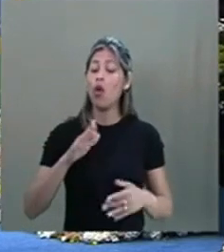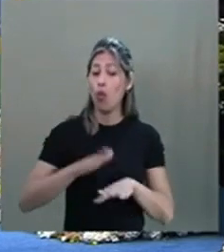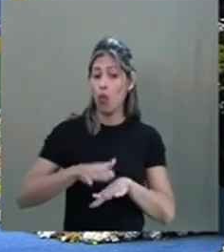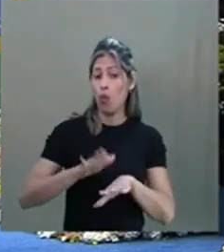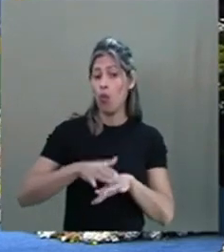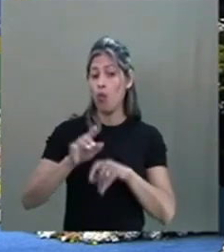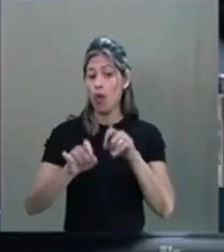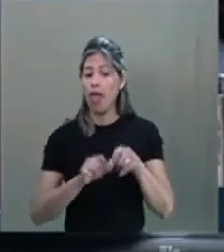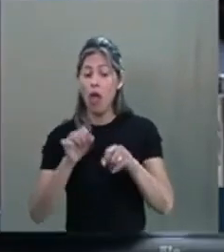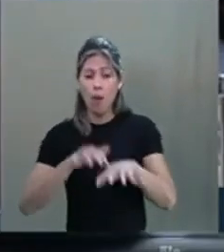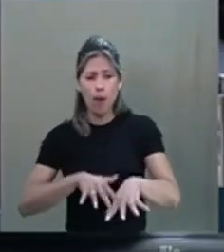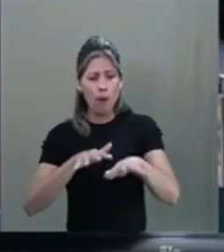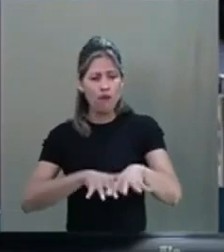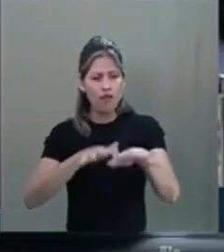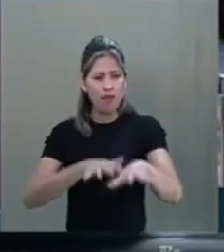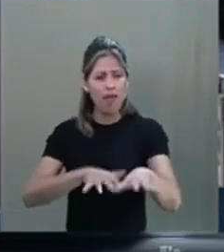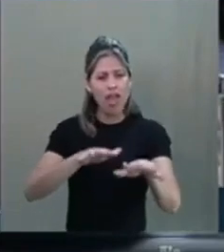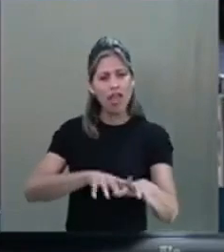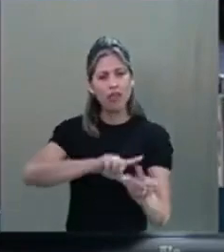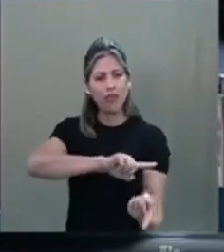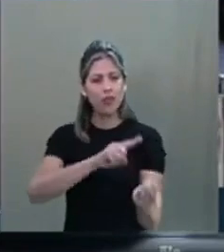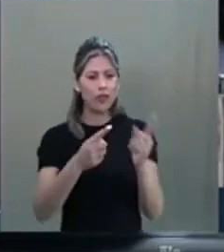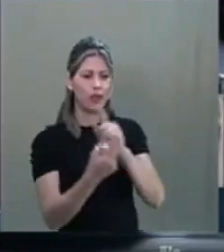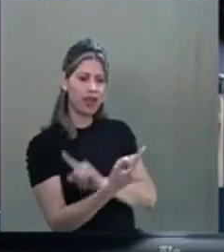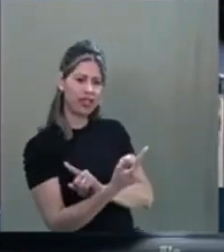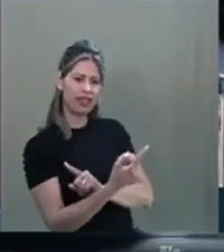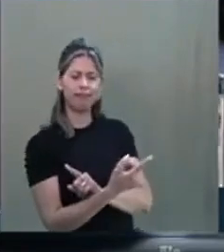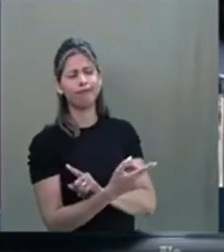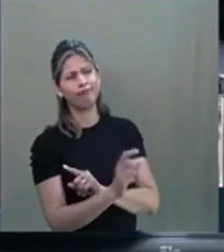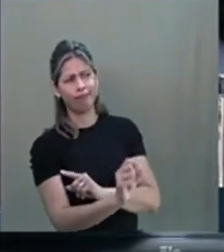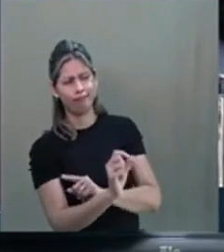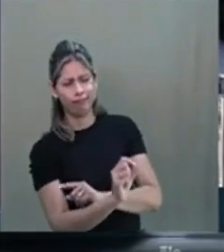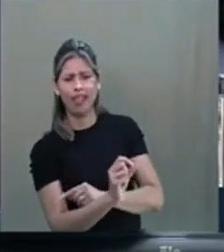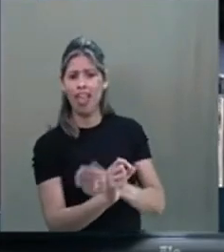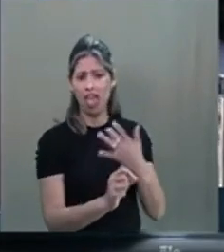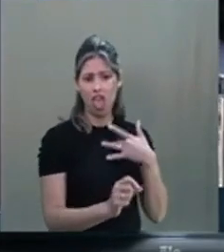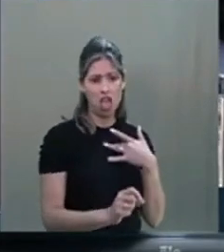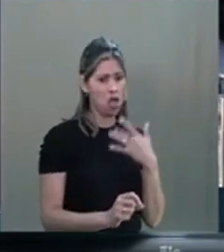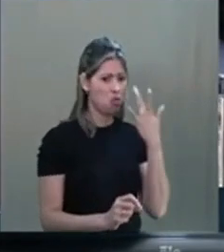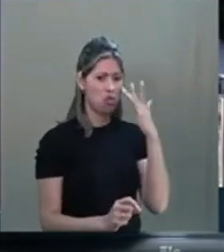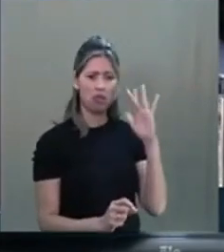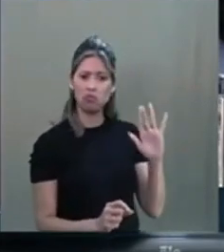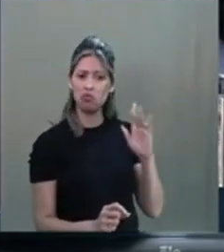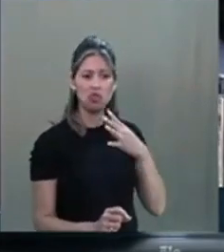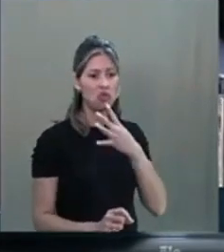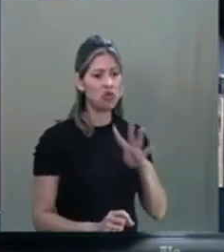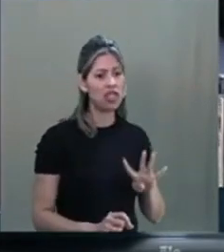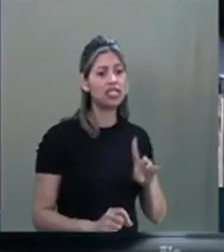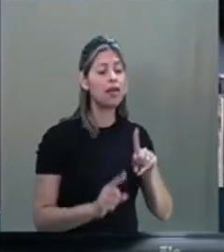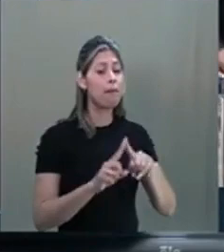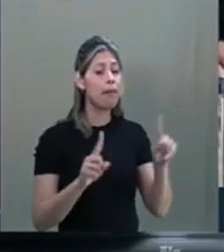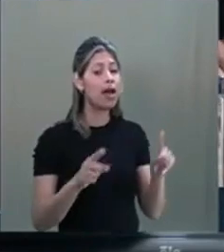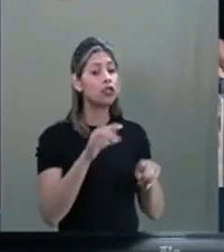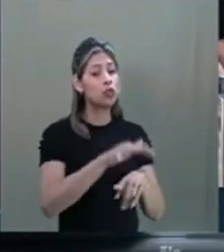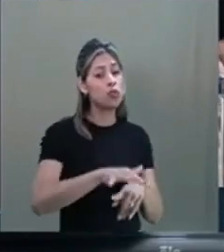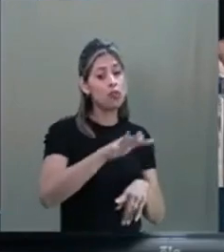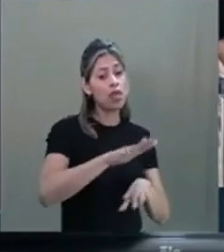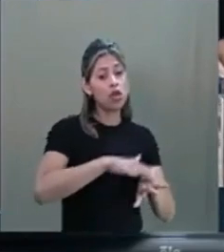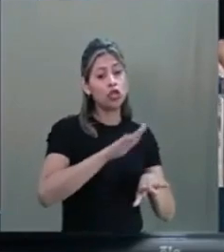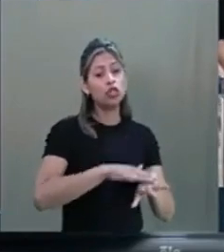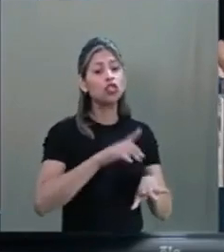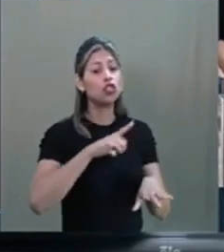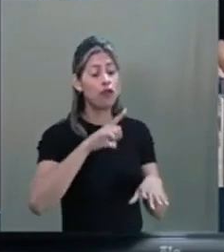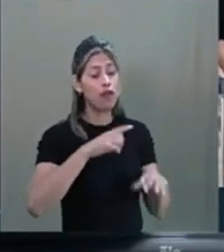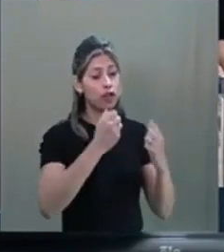contrário, né, que a gente já identificou, eu não sabia, mas durante a audiência que nós tivemos